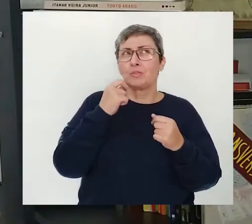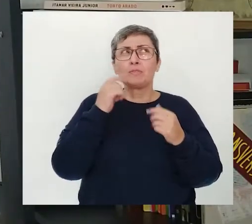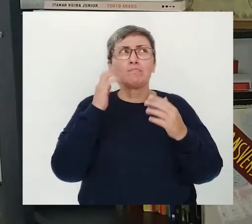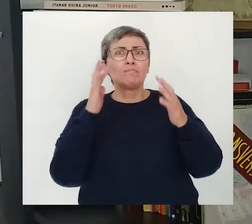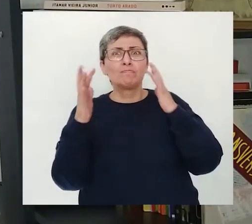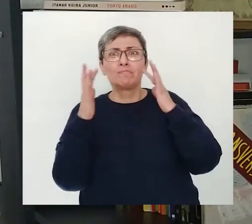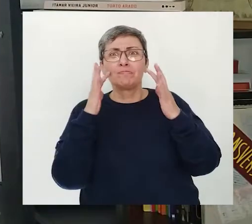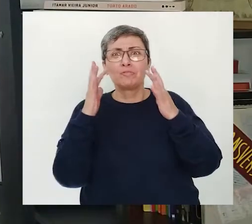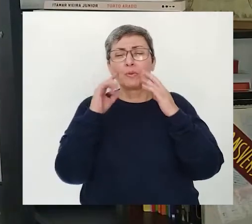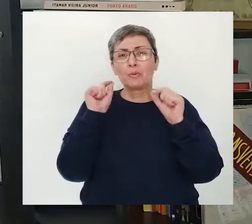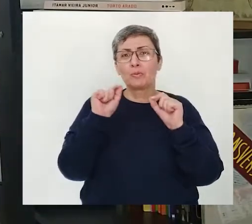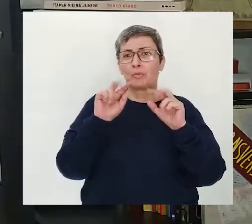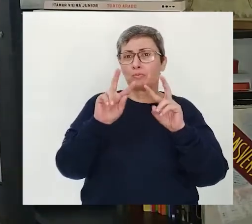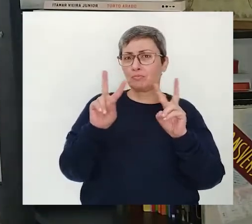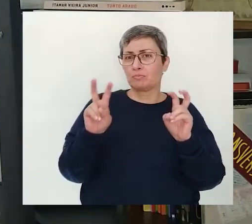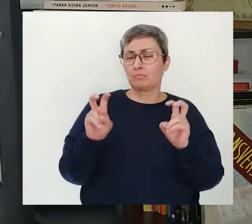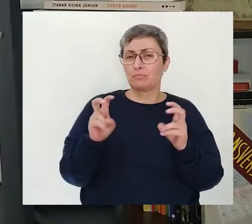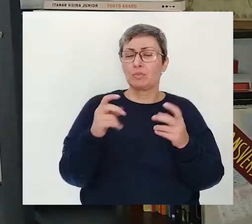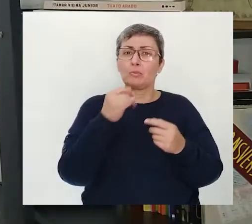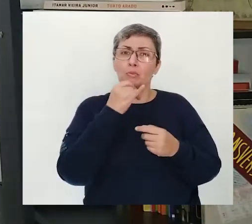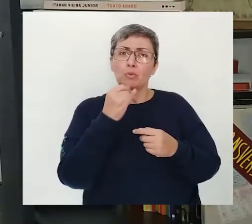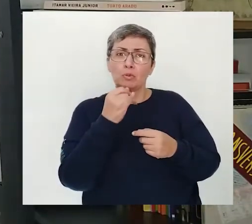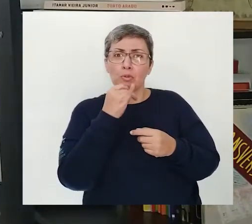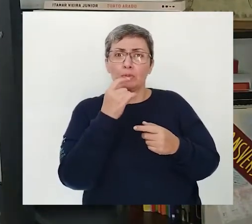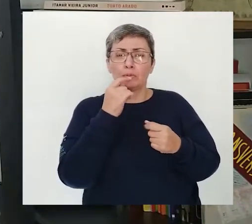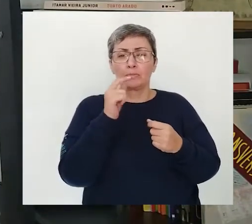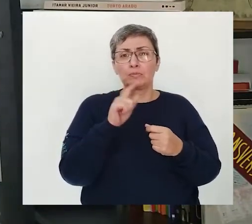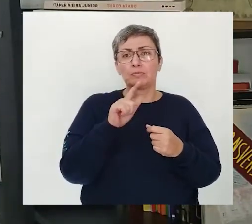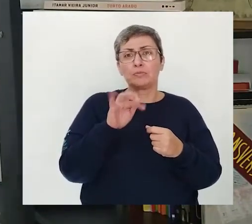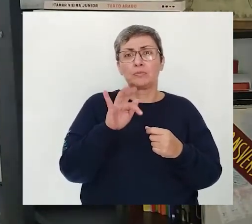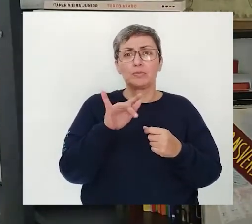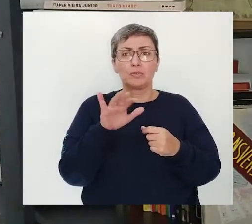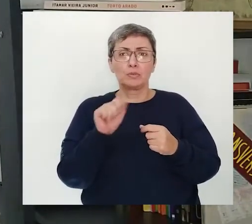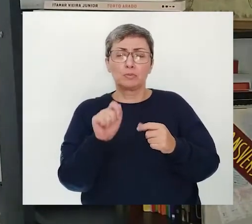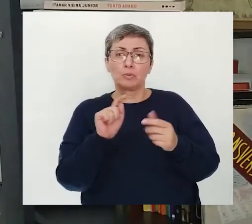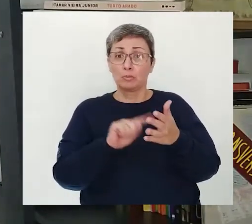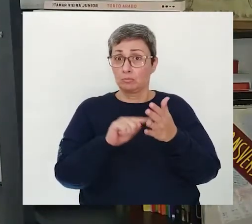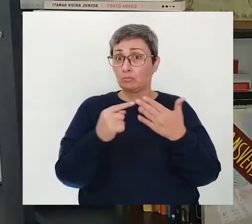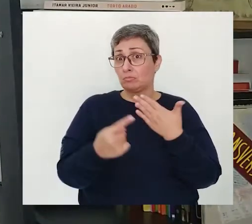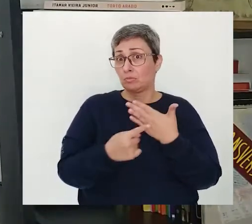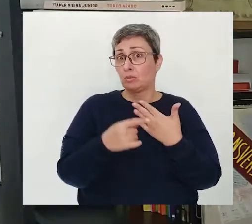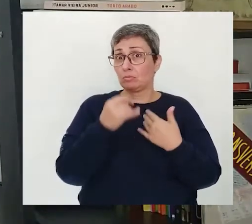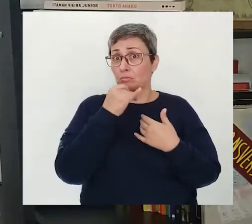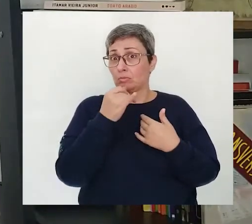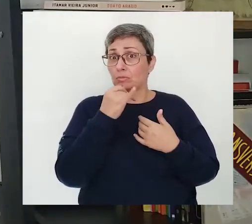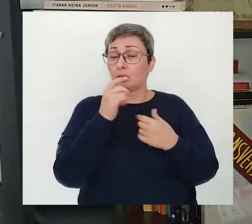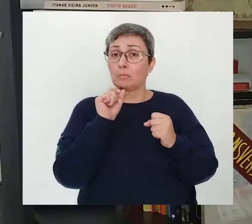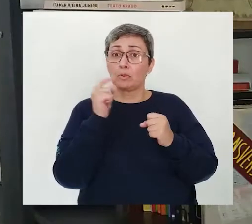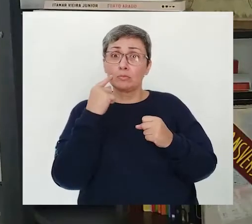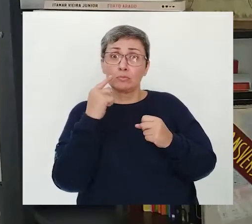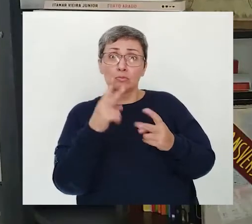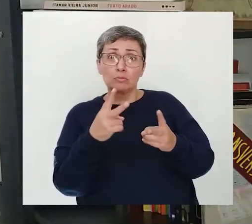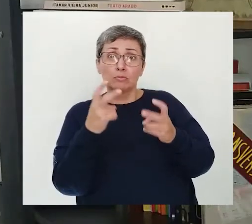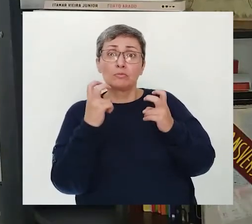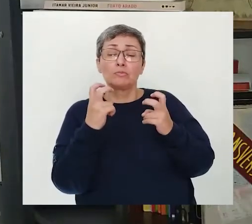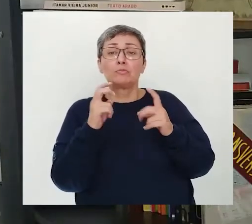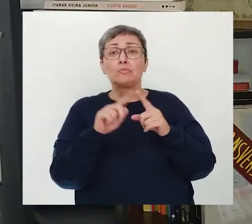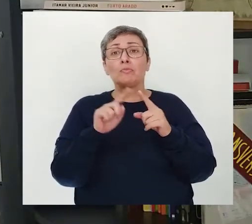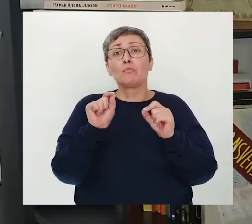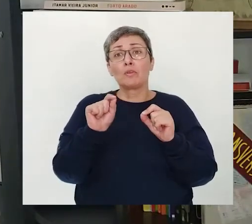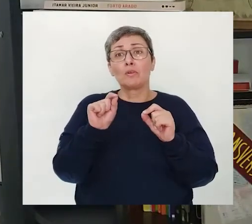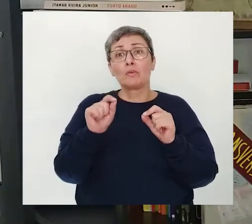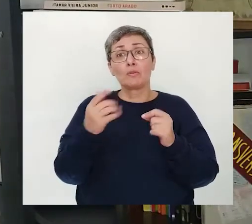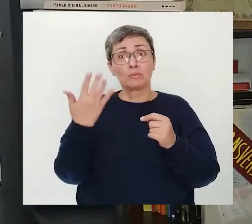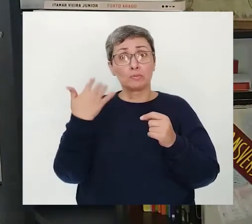refletir sobre alguma coisa Um exemplo de figura de linguagem É a metáfora, tá? Que pode ser observada no poema